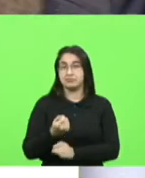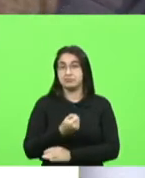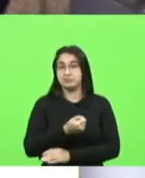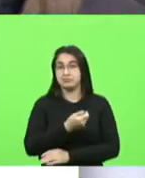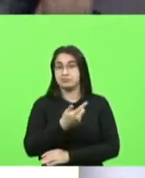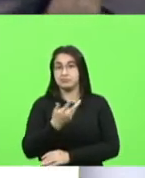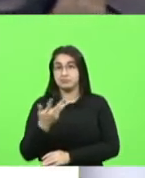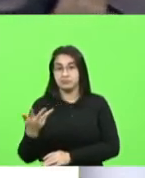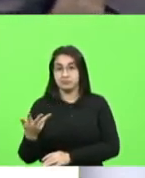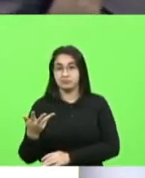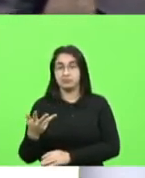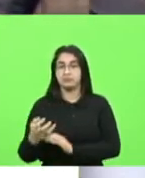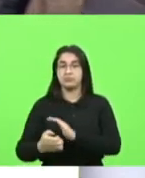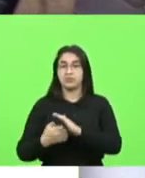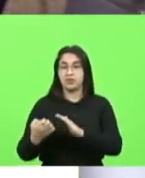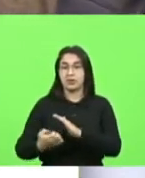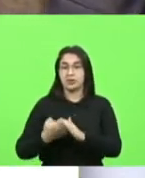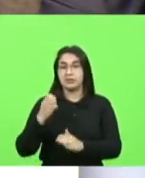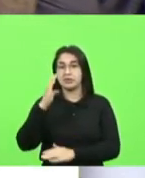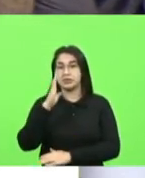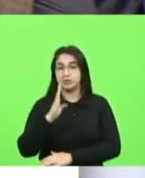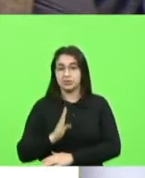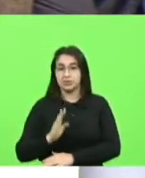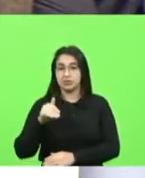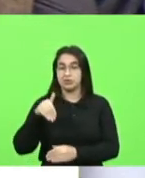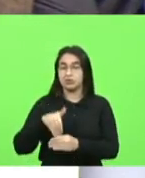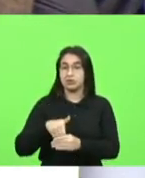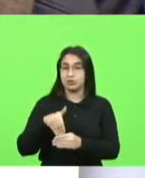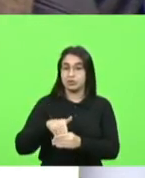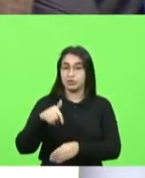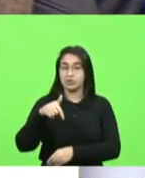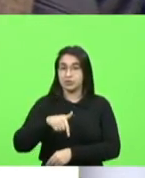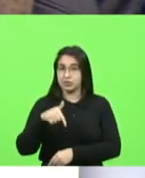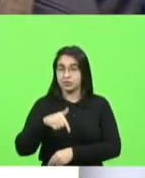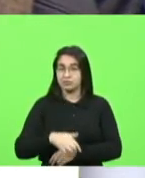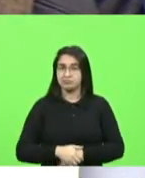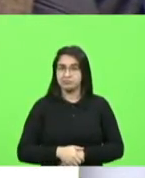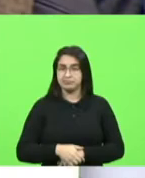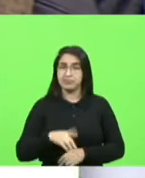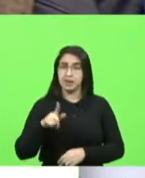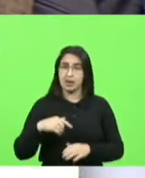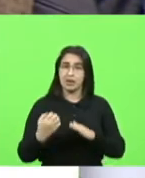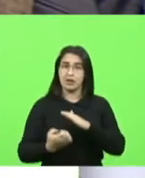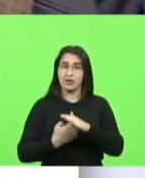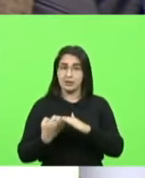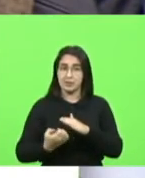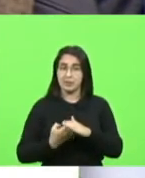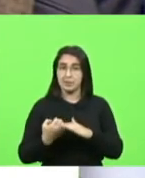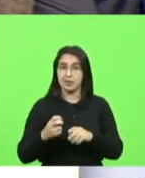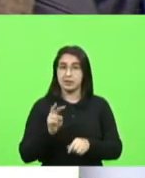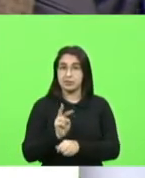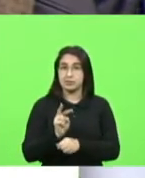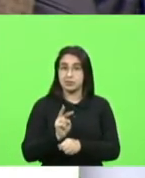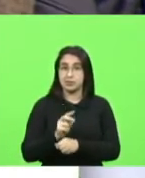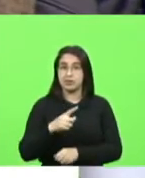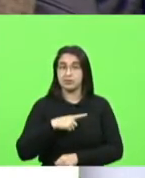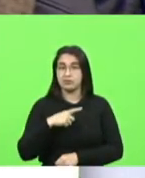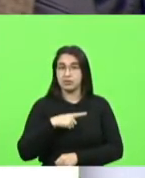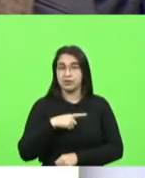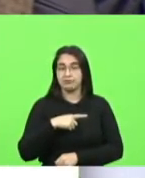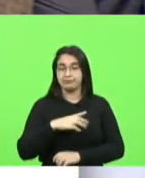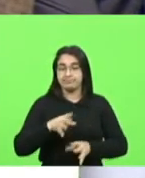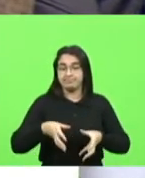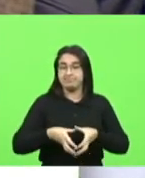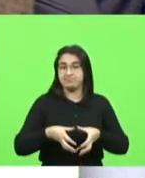custos de gratuidade de fato são votadas aqui mas convenhamos são empresas que operam protegidas em um mercado que não